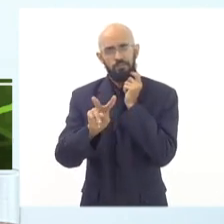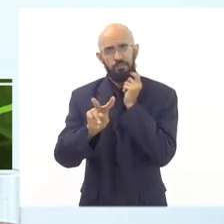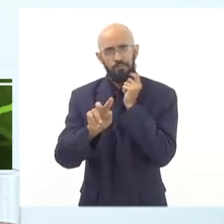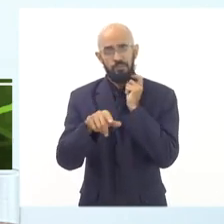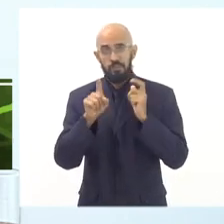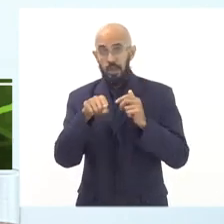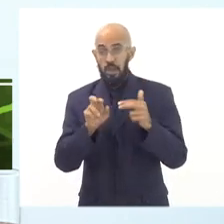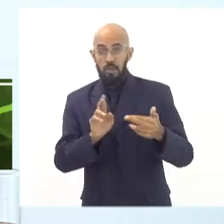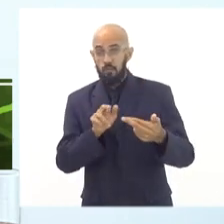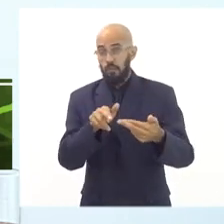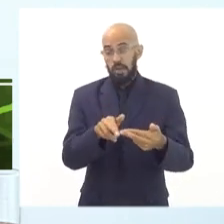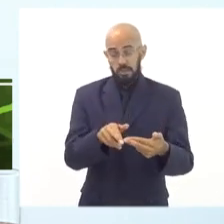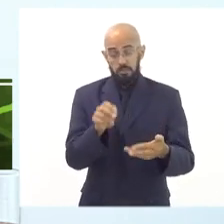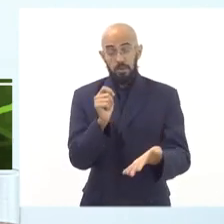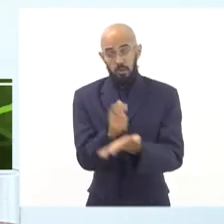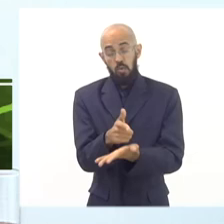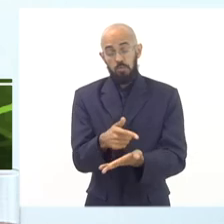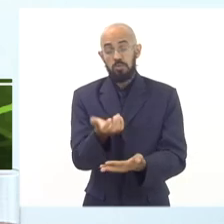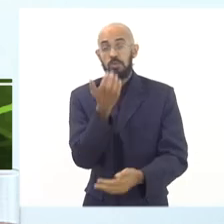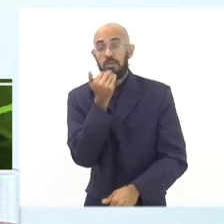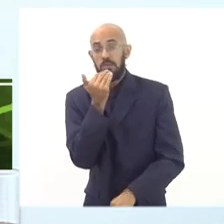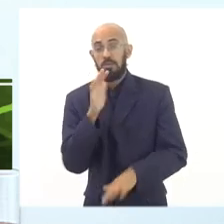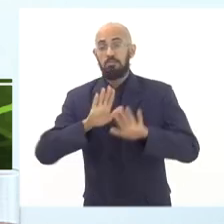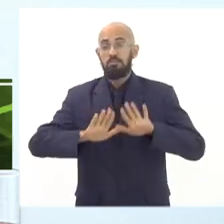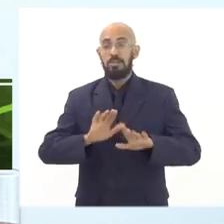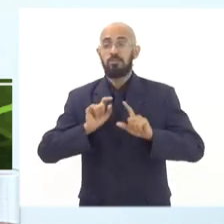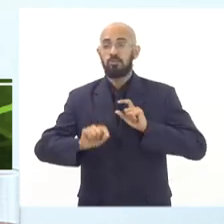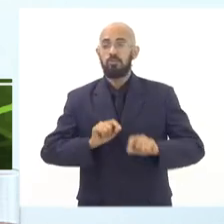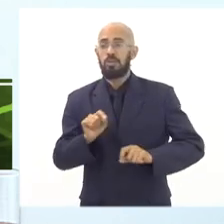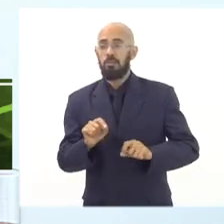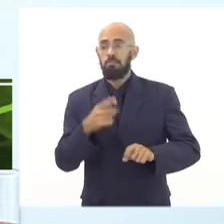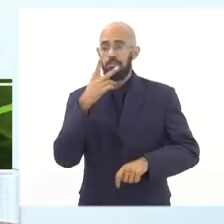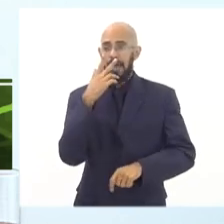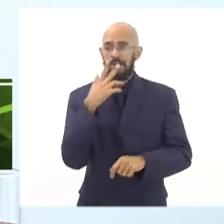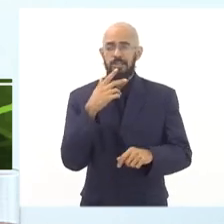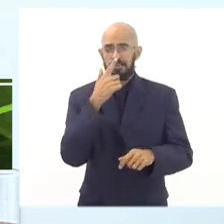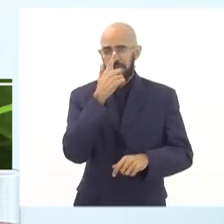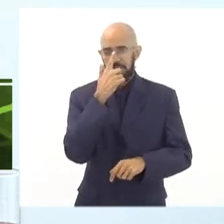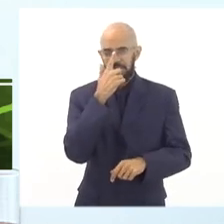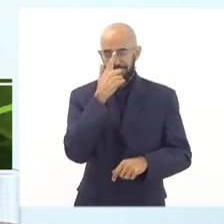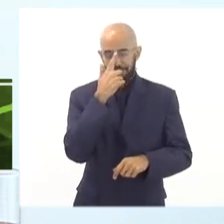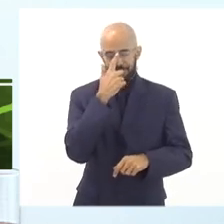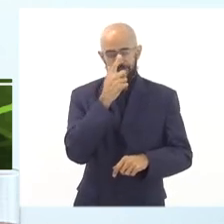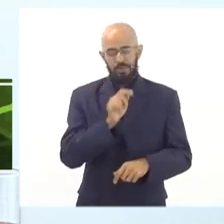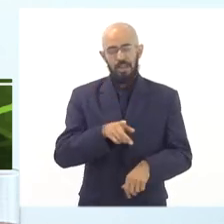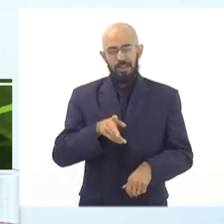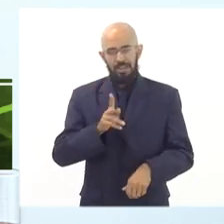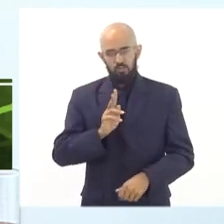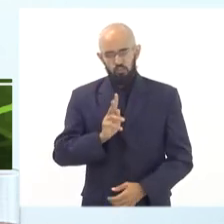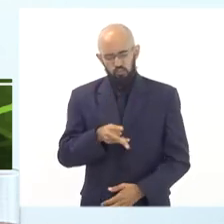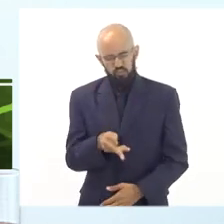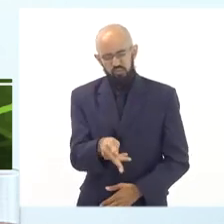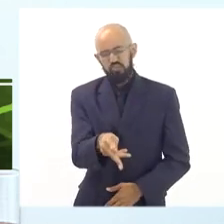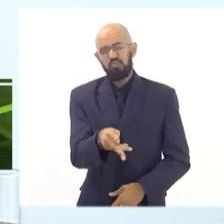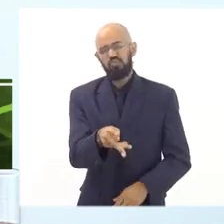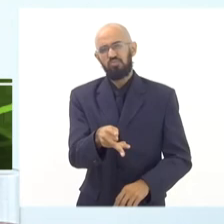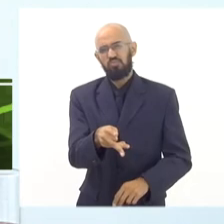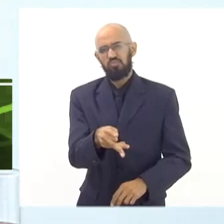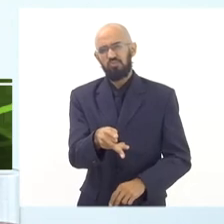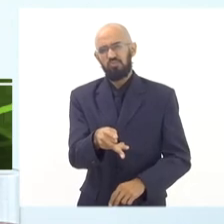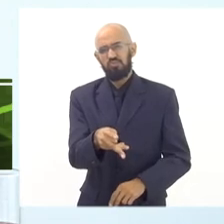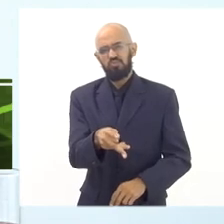de referência para a compra dos alimentos, mas essa tabela, ao que parece, tem permanentemente estado desatualizada,